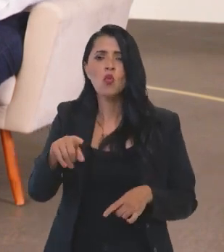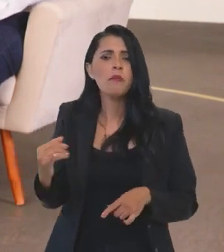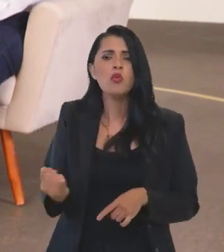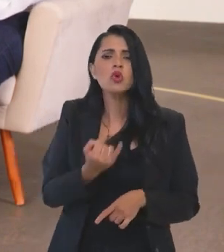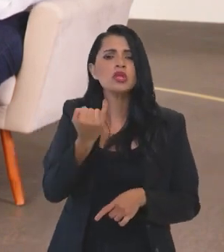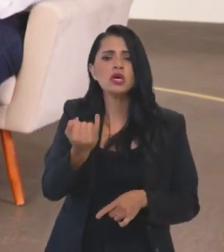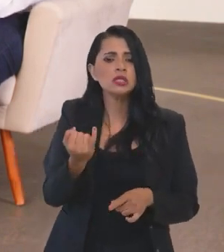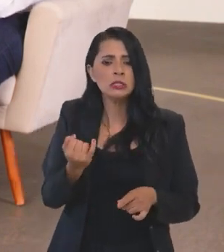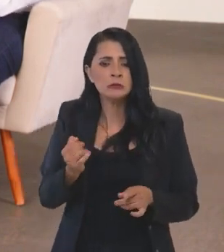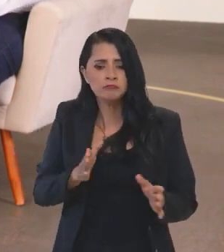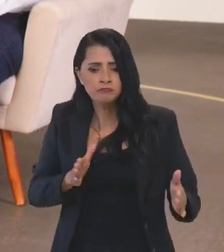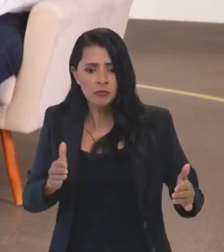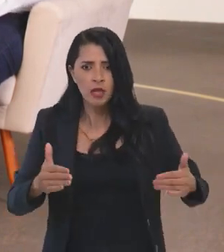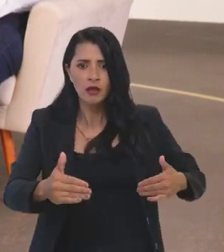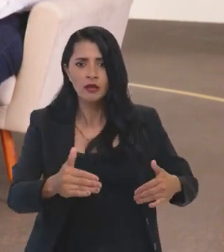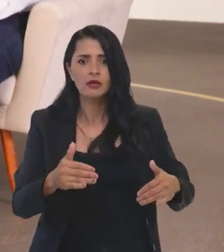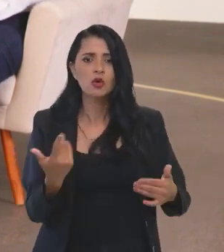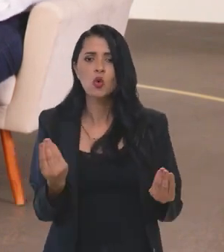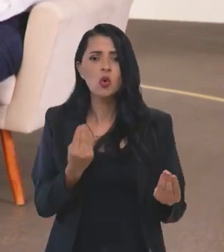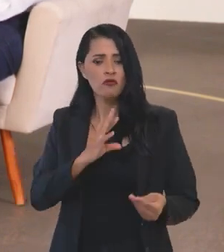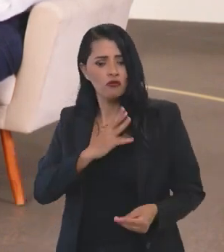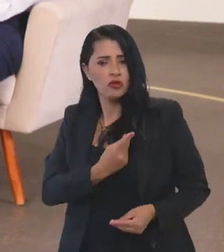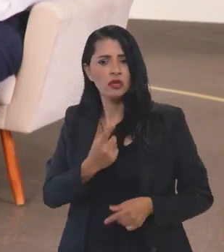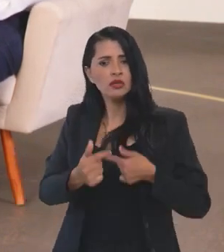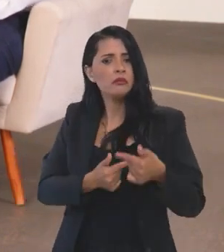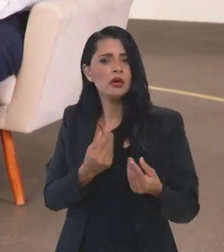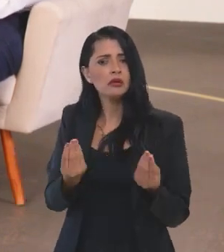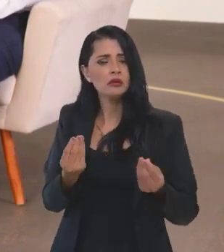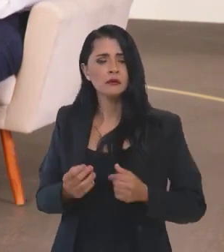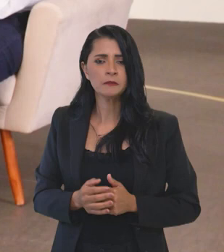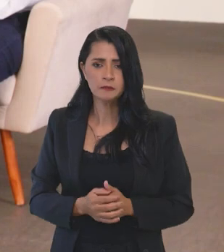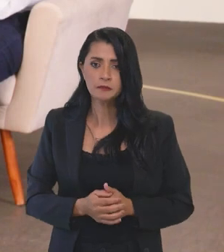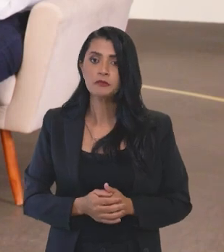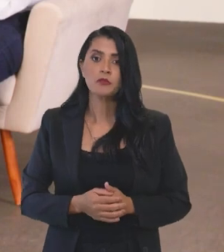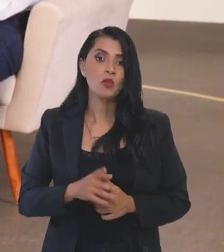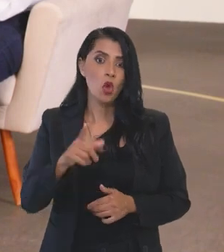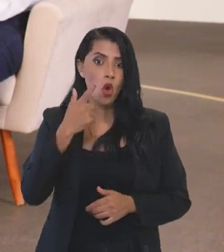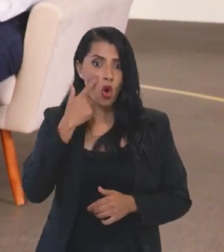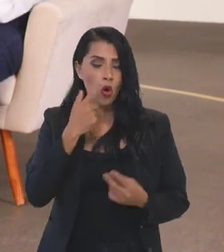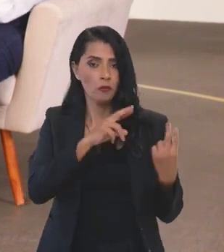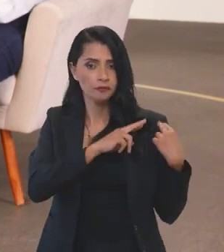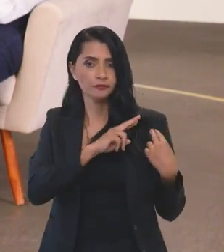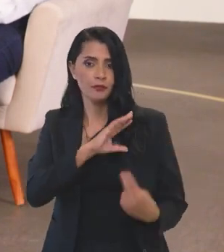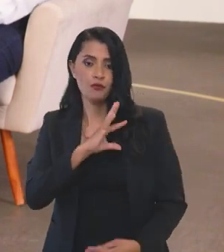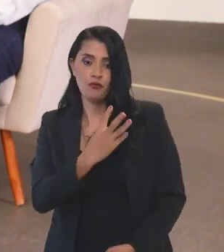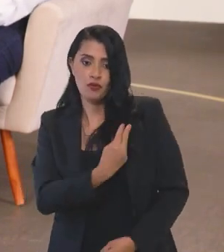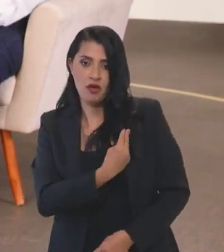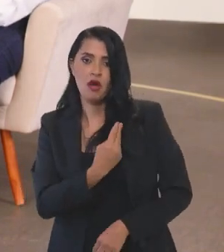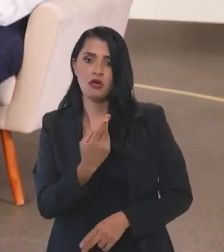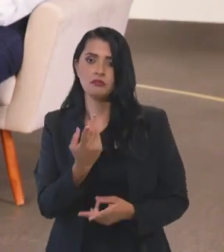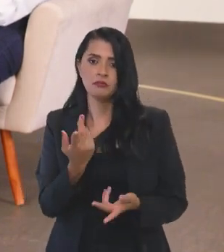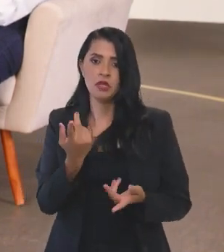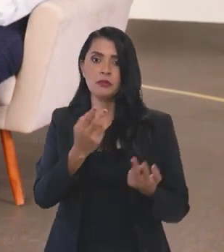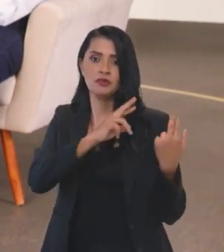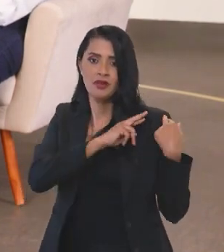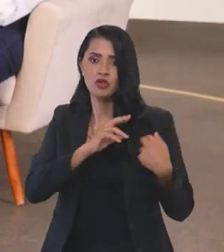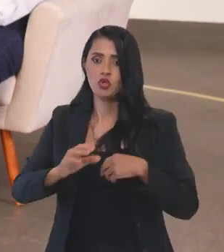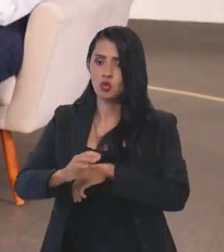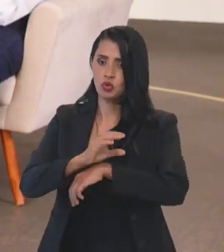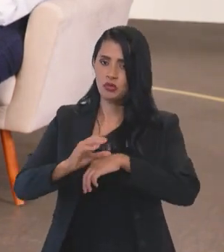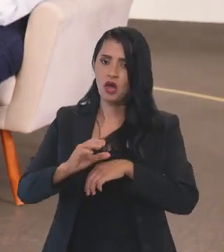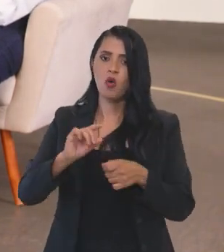importância dessa demarcação e como é que a FUNAI tem atuado nisso, presidente? Olha, a FUNAI tem uma obrigação institucional, primeiro,